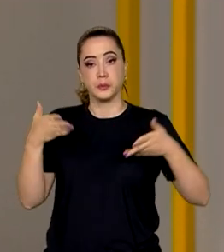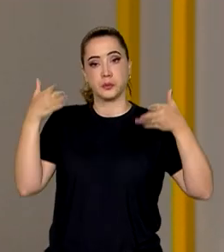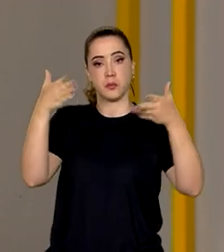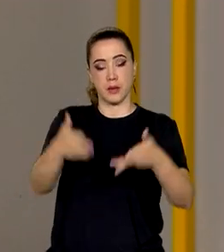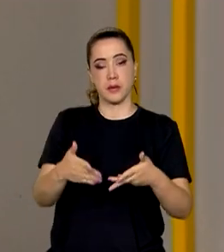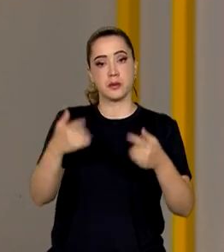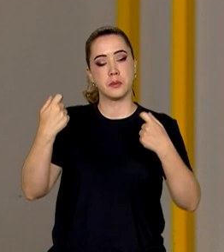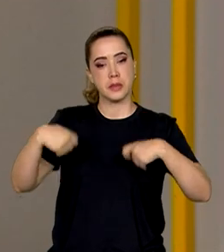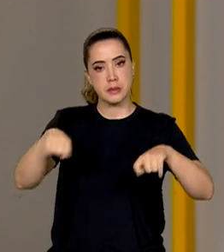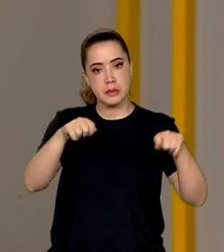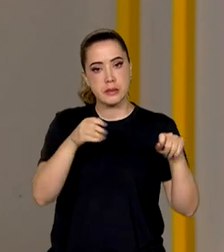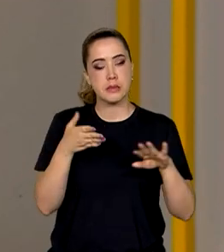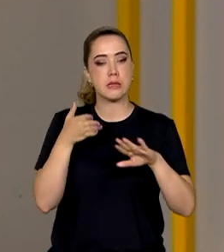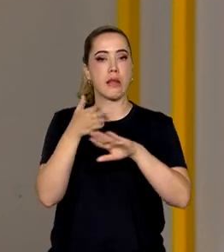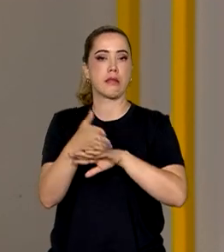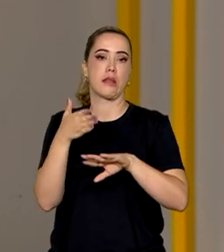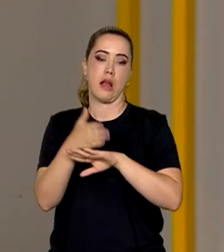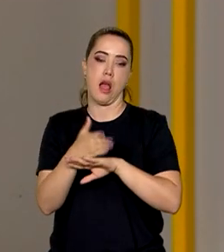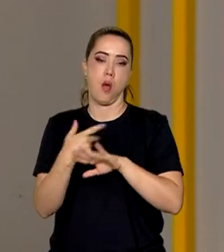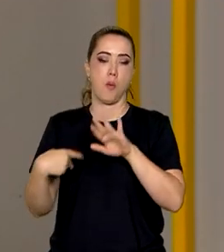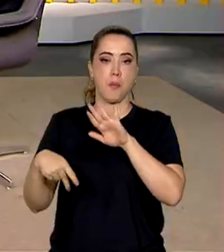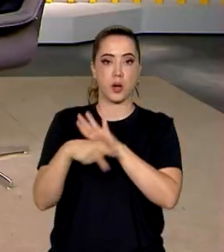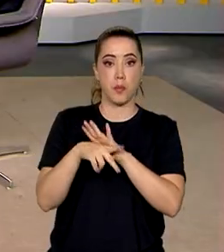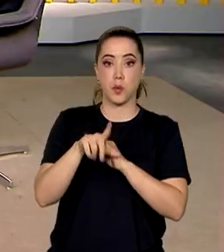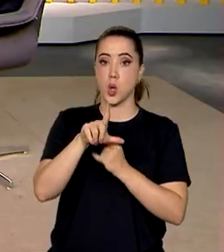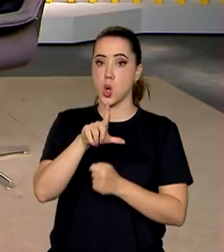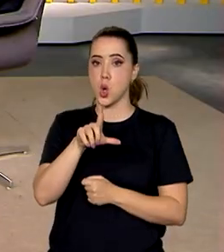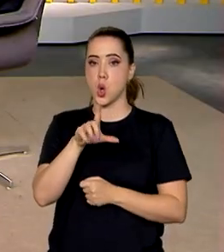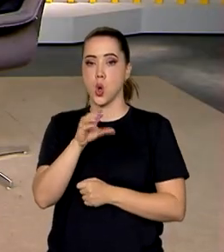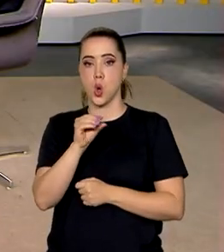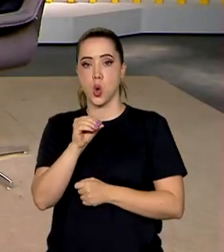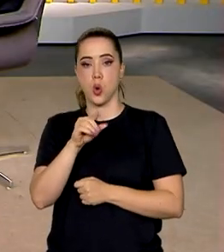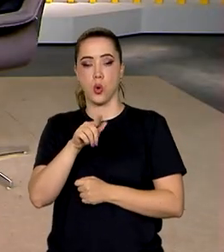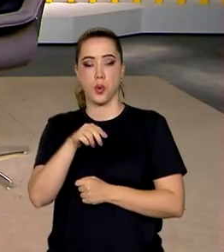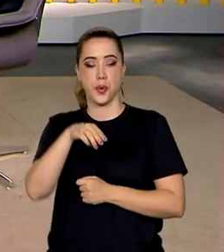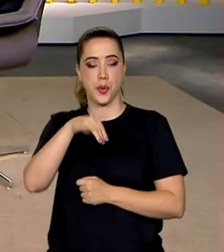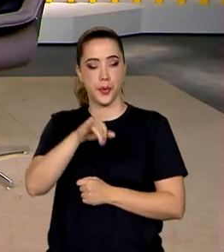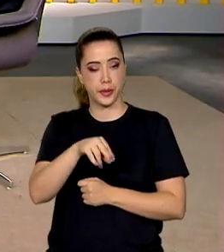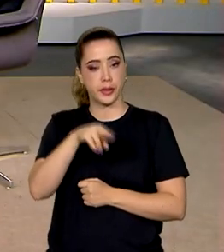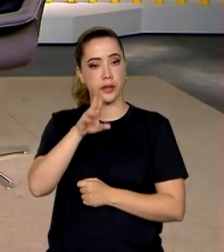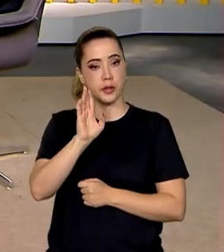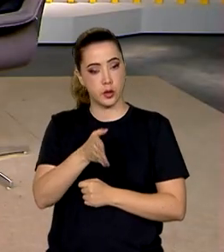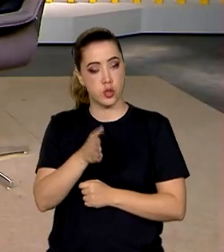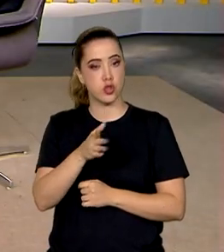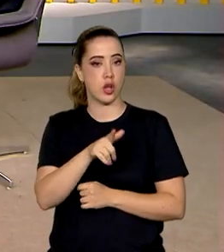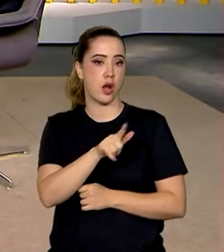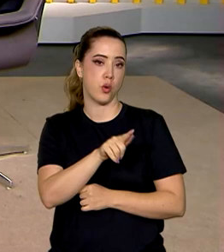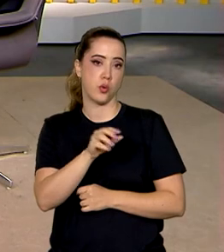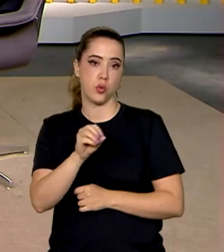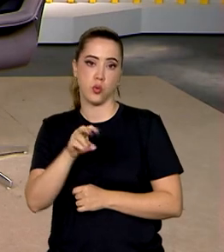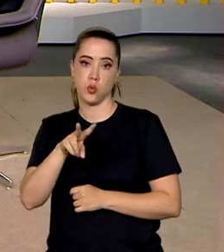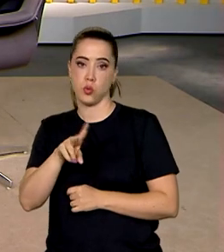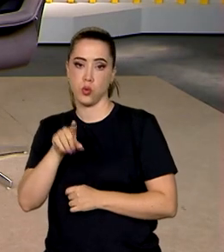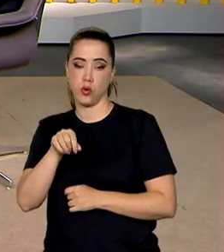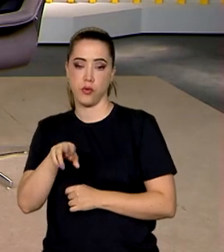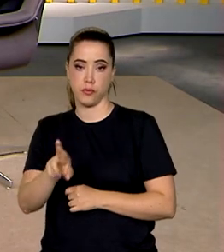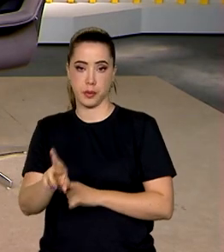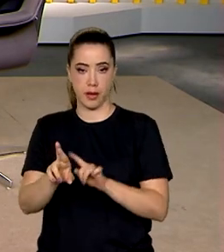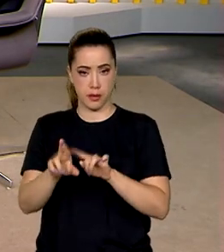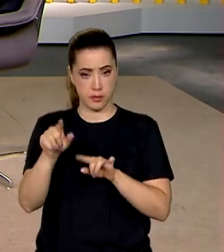consulta pública, basta você fazer o login, se você já for cadastrado, né? Fica mais fácil, entra com